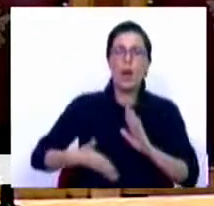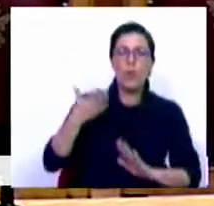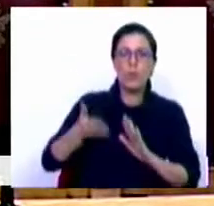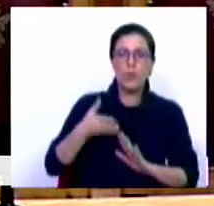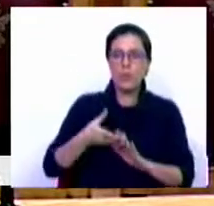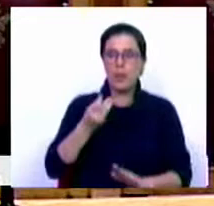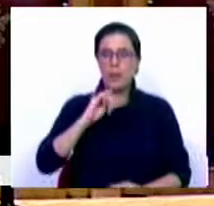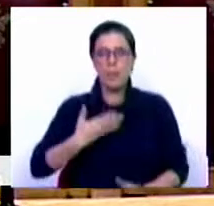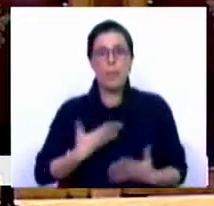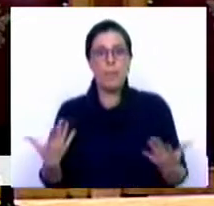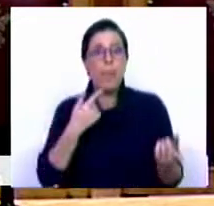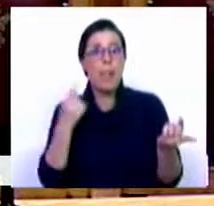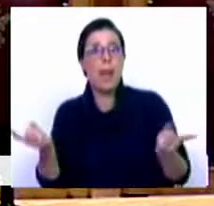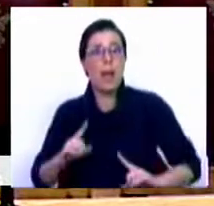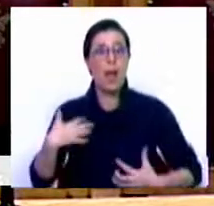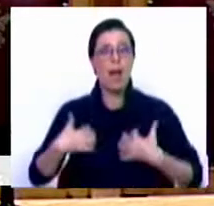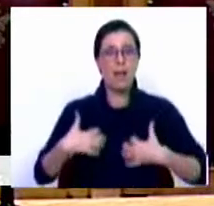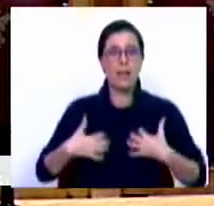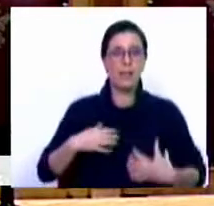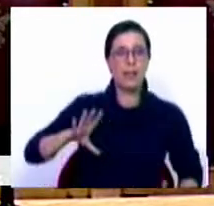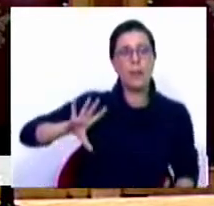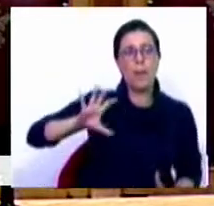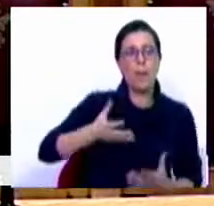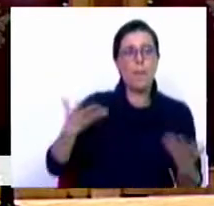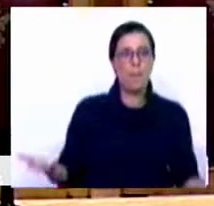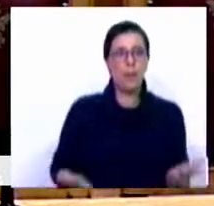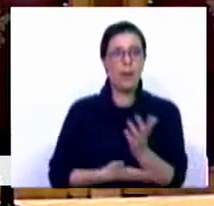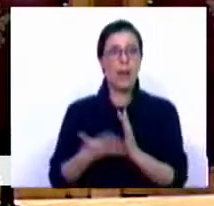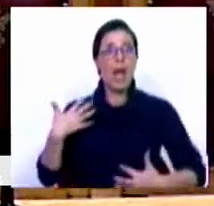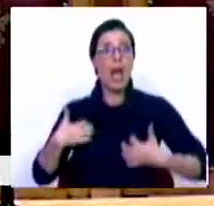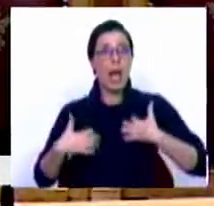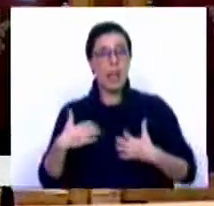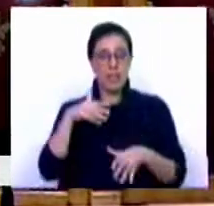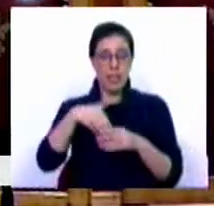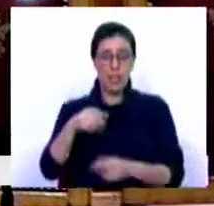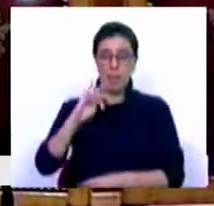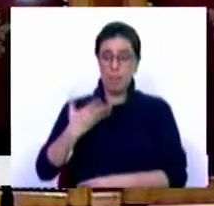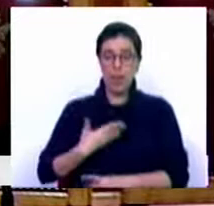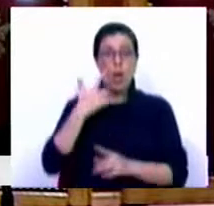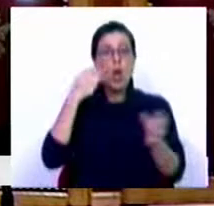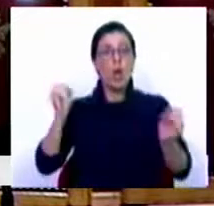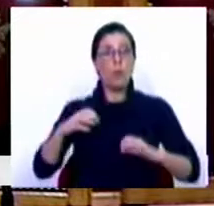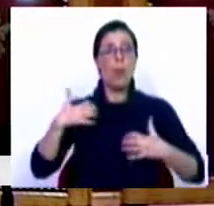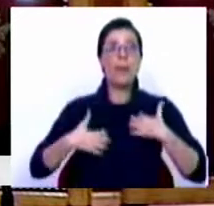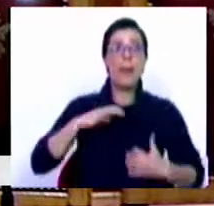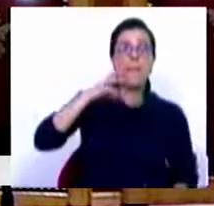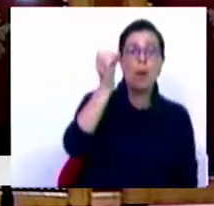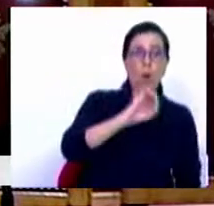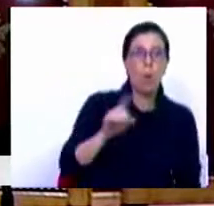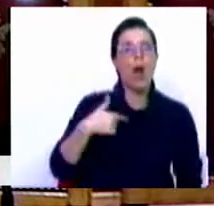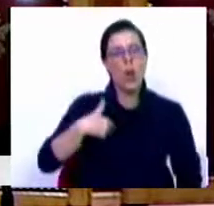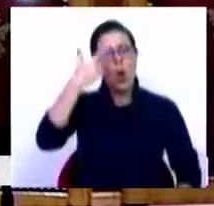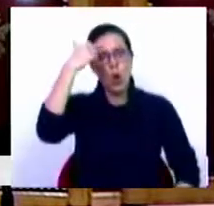do PSD, nem se percebe a ansiedade do país, que haja ansiedade no PSD, por não ver essa ansiedade no país, isso